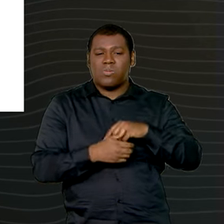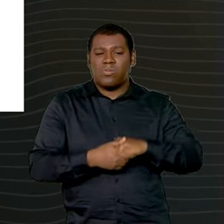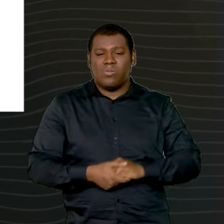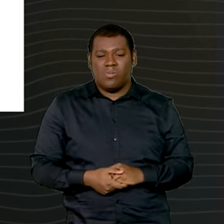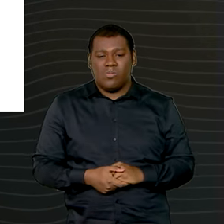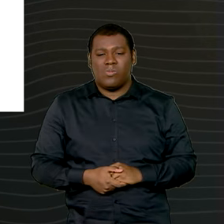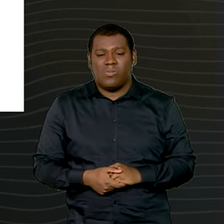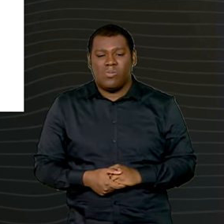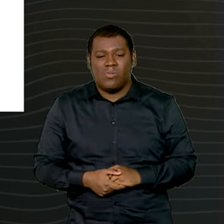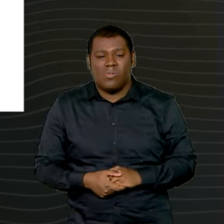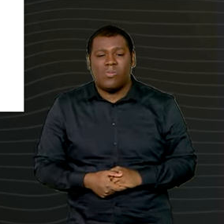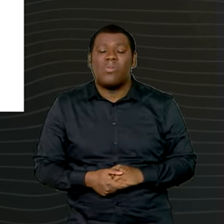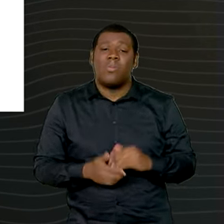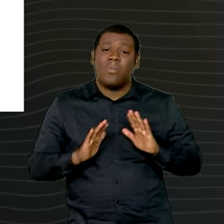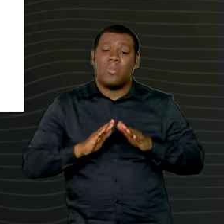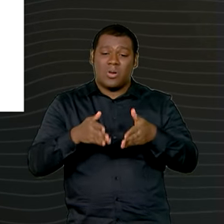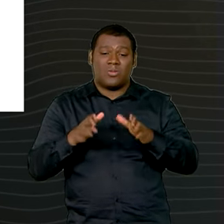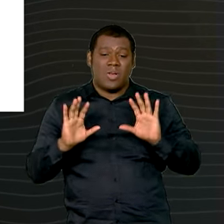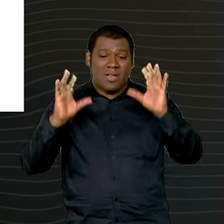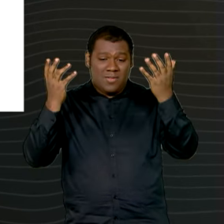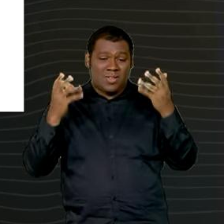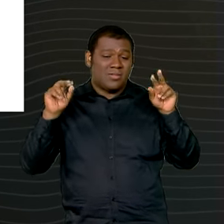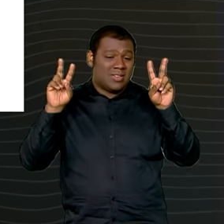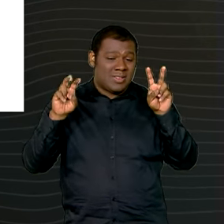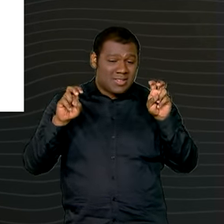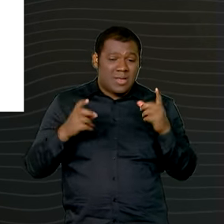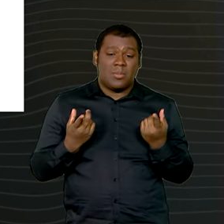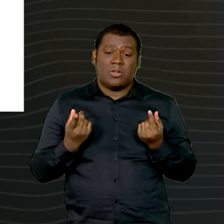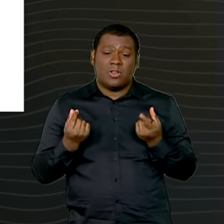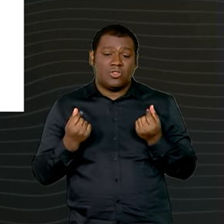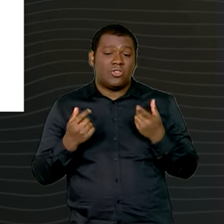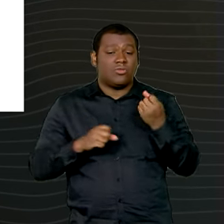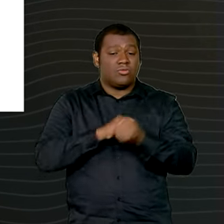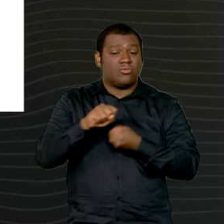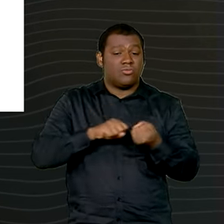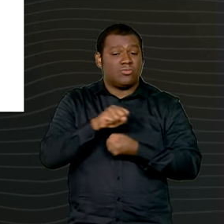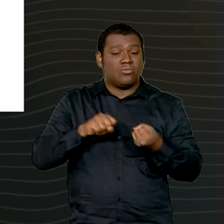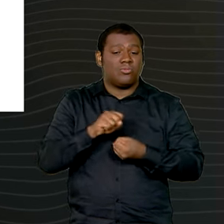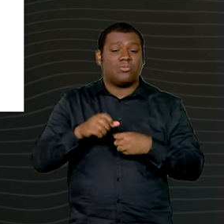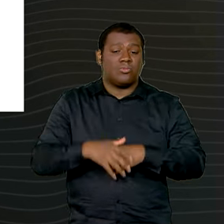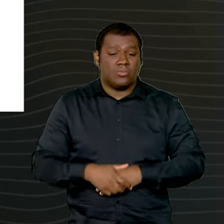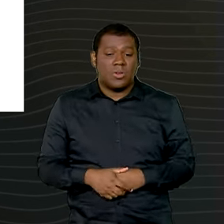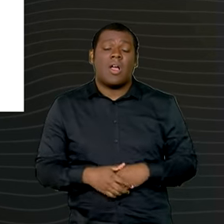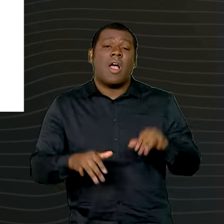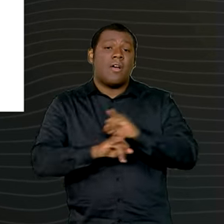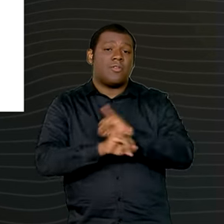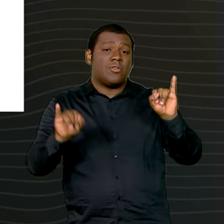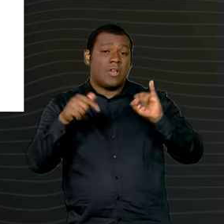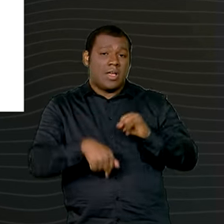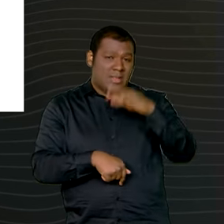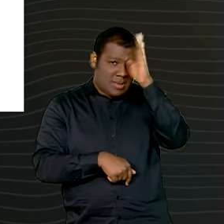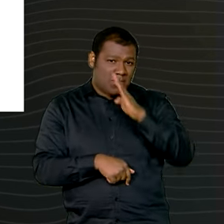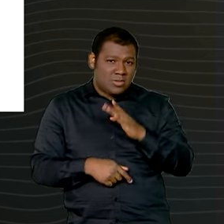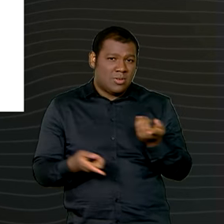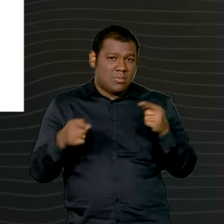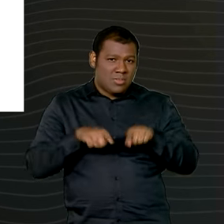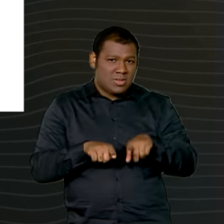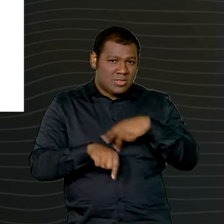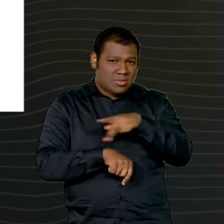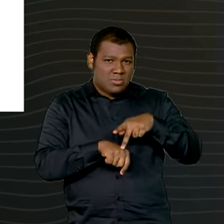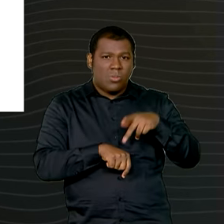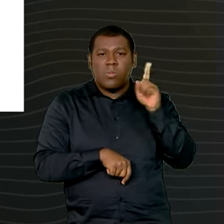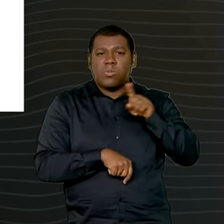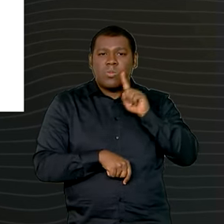Goldfein de um evento sobre finanças sustentáveis Haddad informou que o Brasil e os Estados Unidos devem se